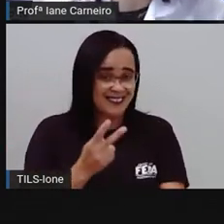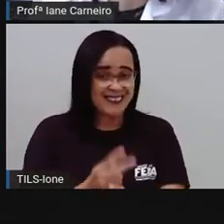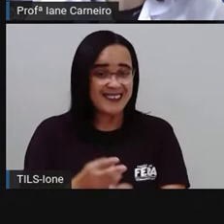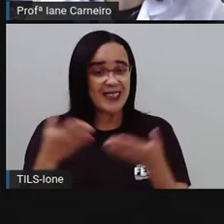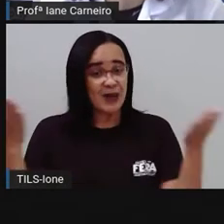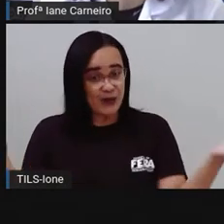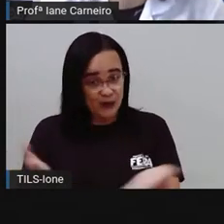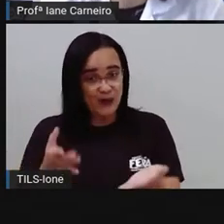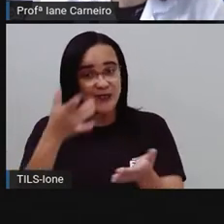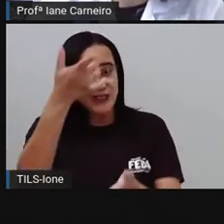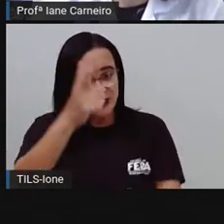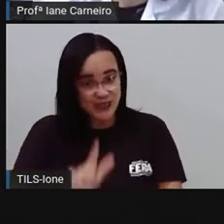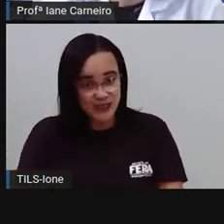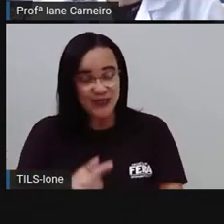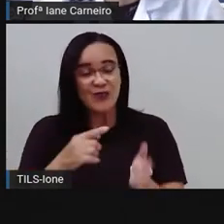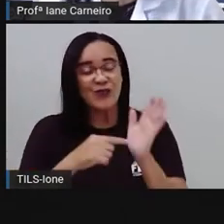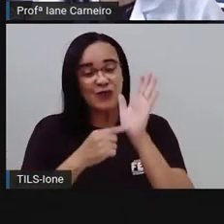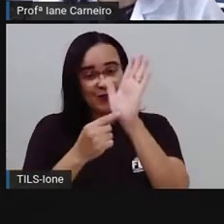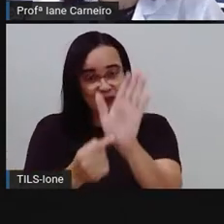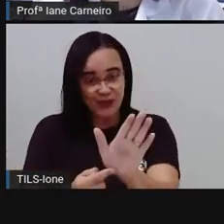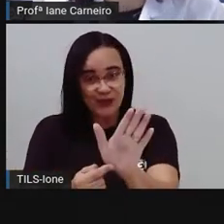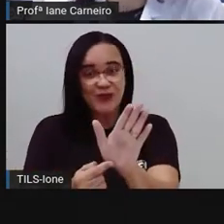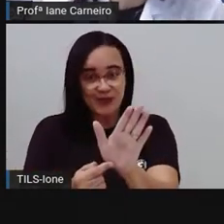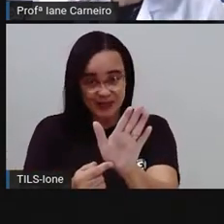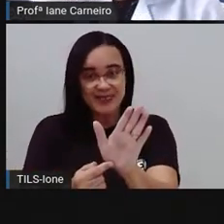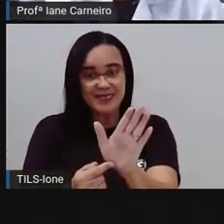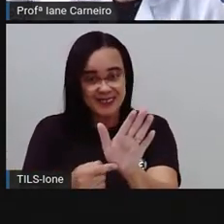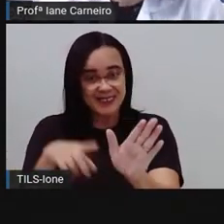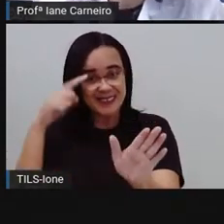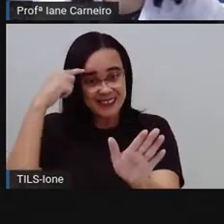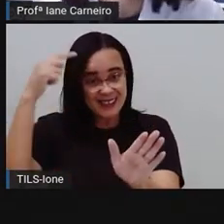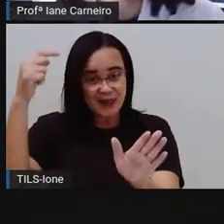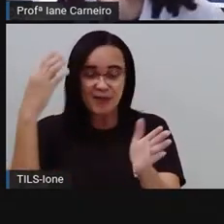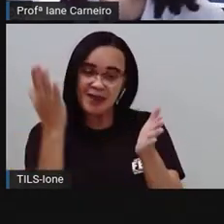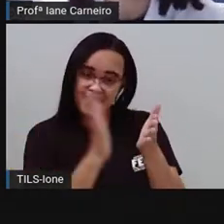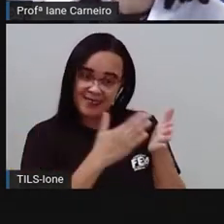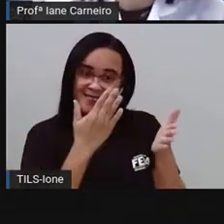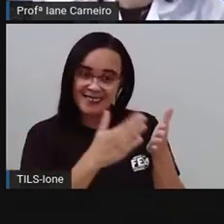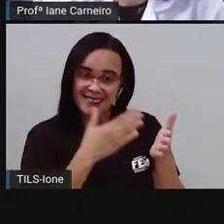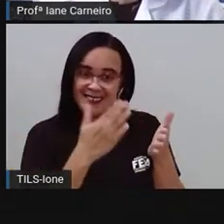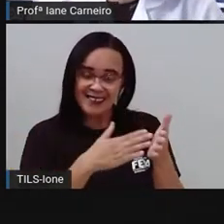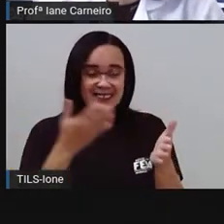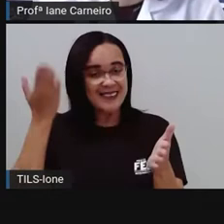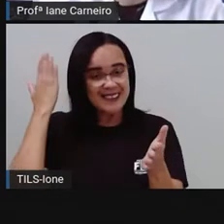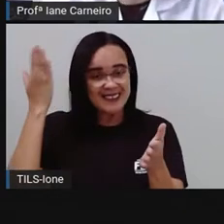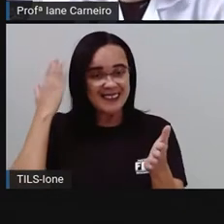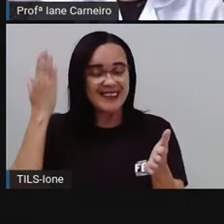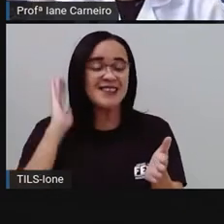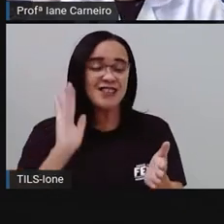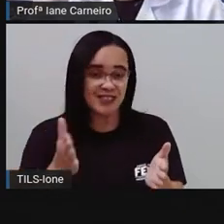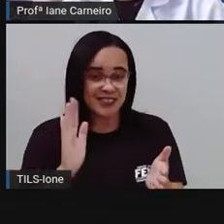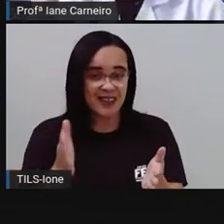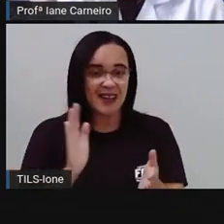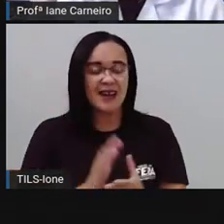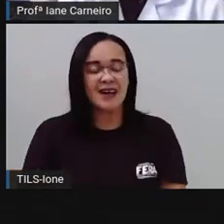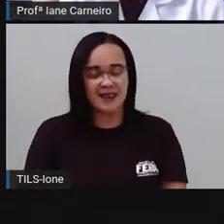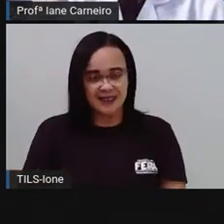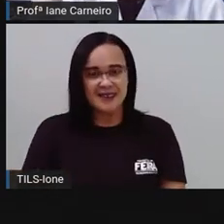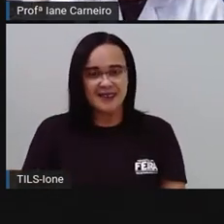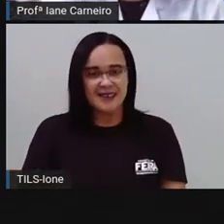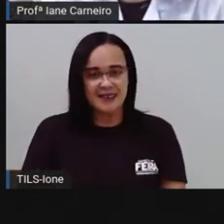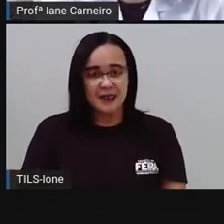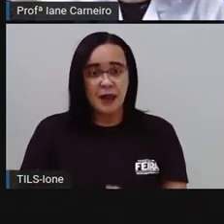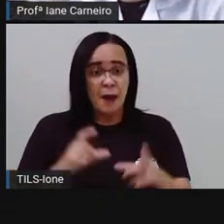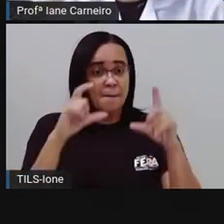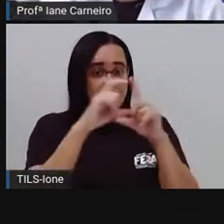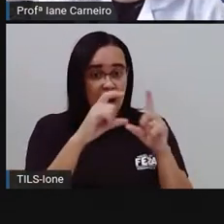traz de novo aquele menininho. Nós já conversamos, né? Sobre ele. E hoje, a gente já viu as